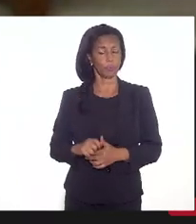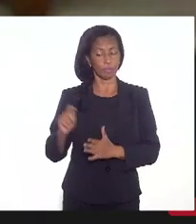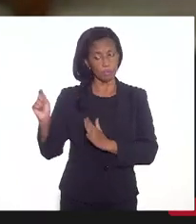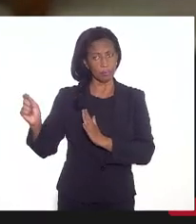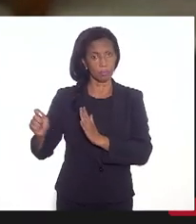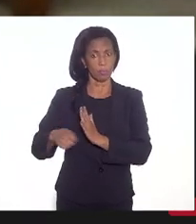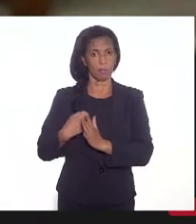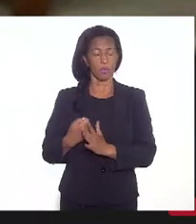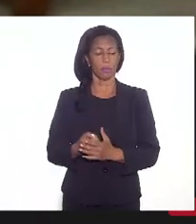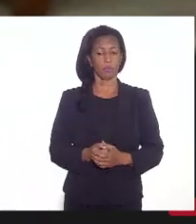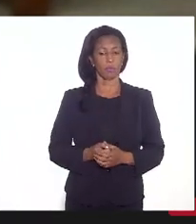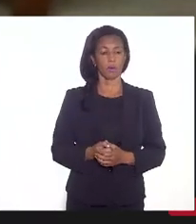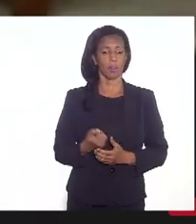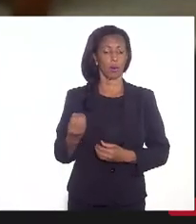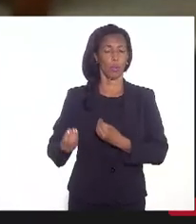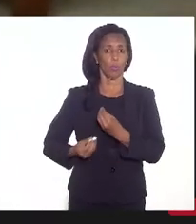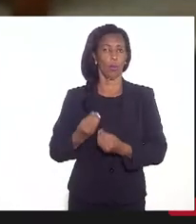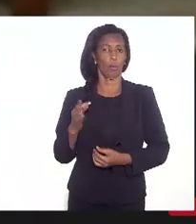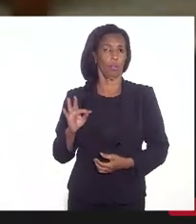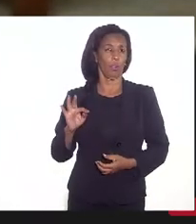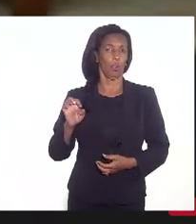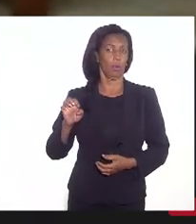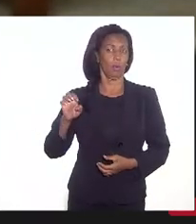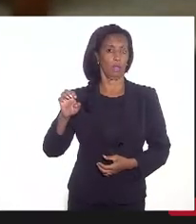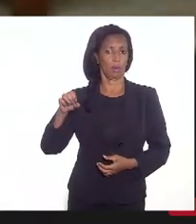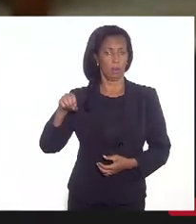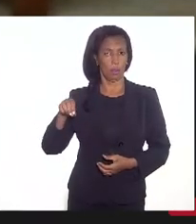assine com o Tesouro Nacional.